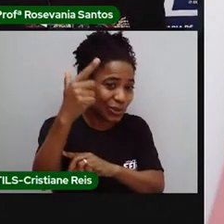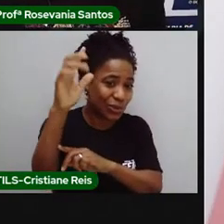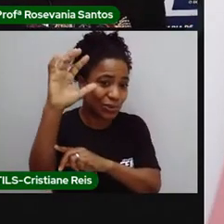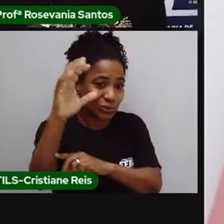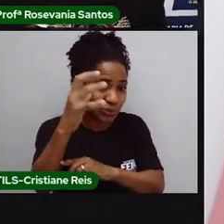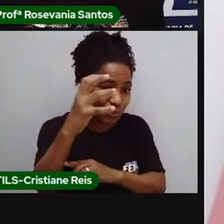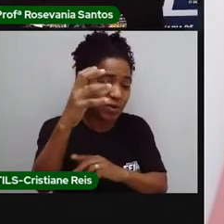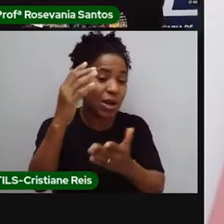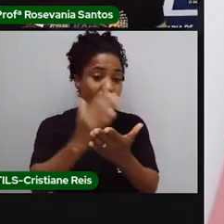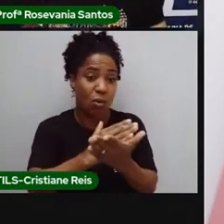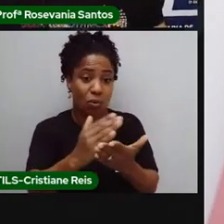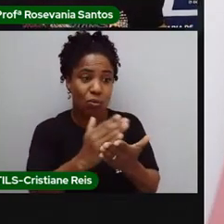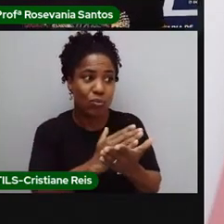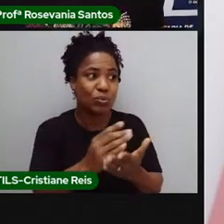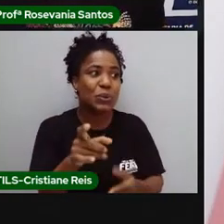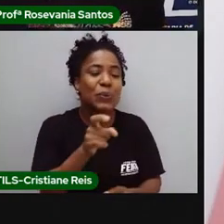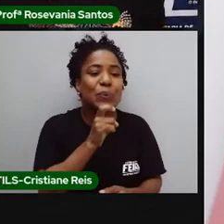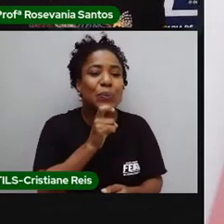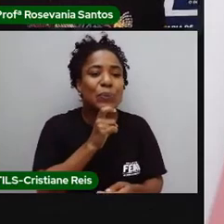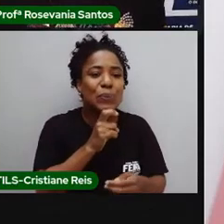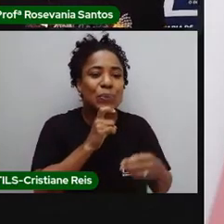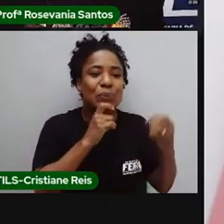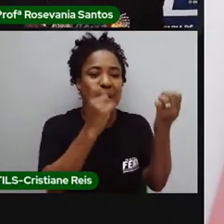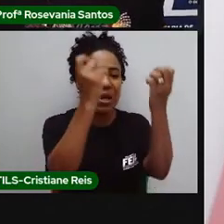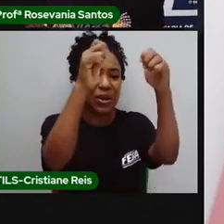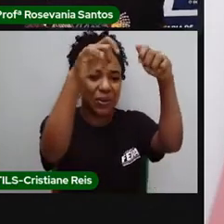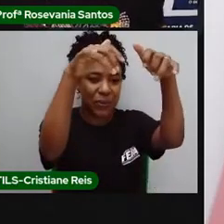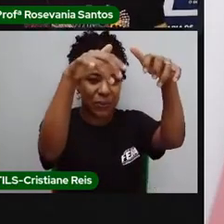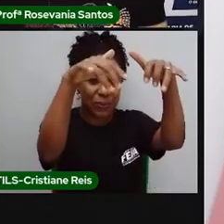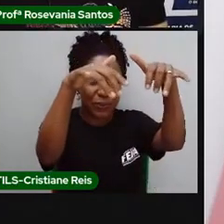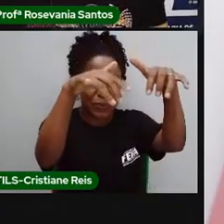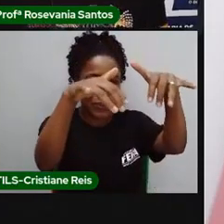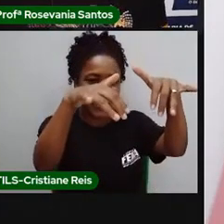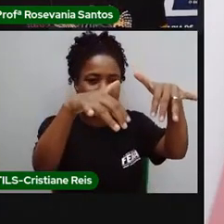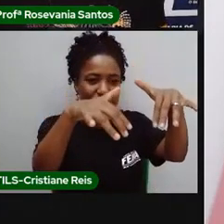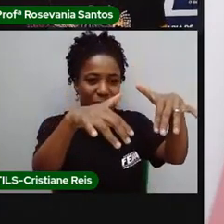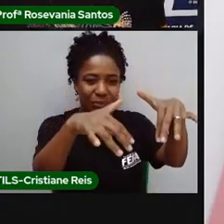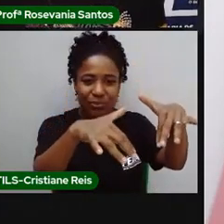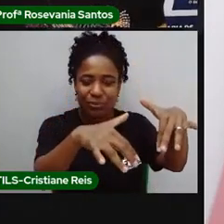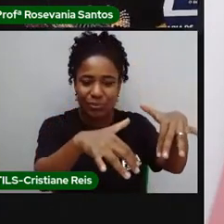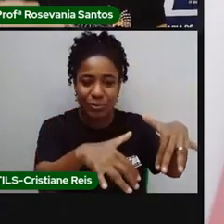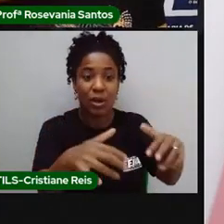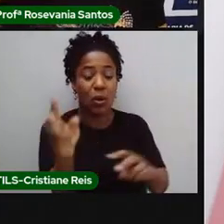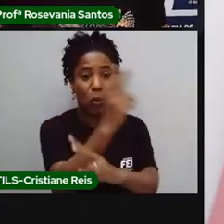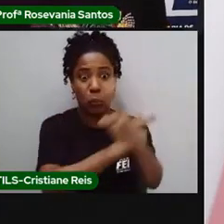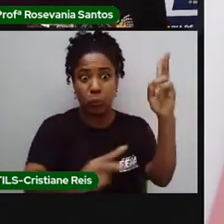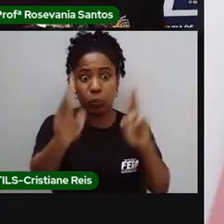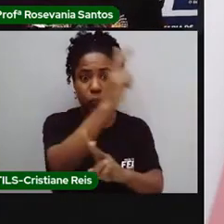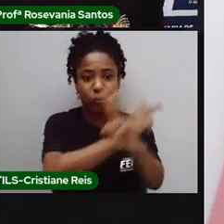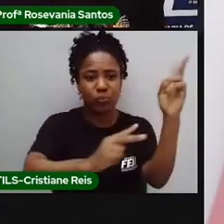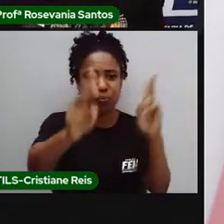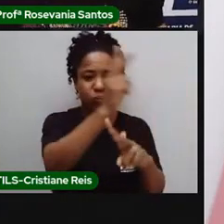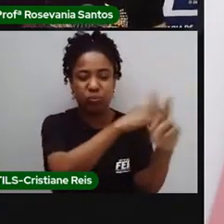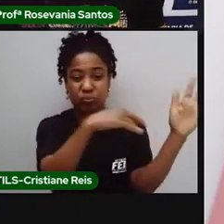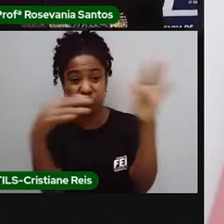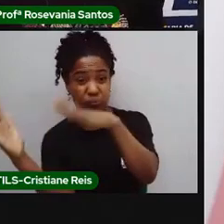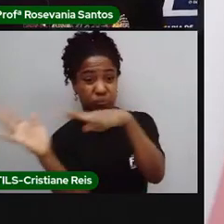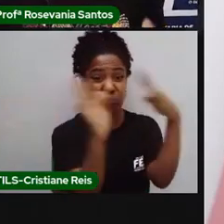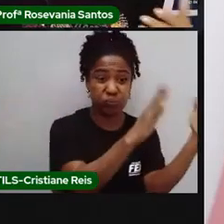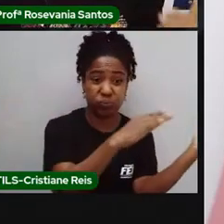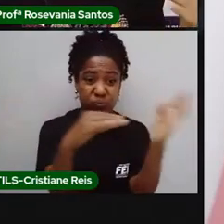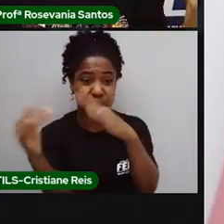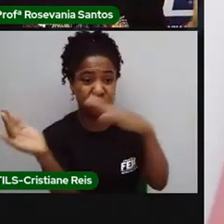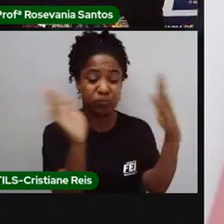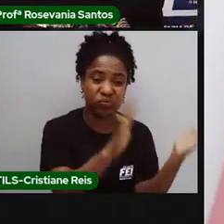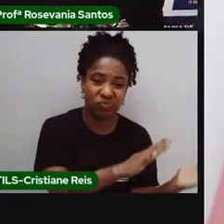têm geada, tem lugares que têm a própria neve, lugares que têm, né, ciclones, tem uma série de coisas assim, que